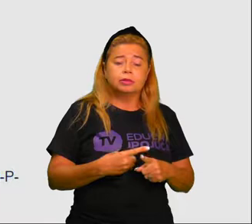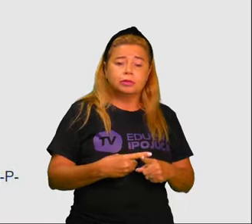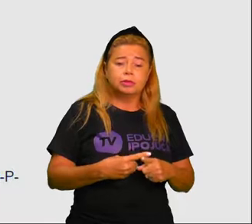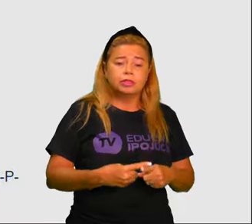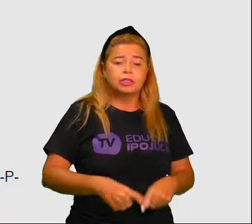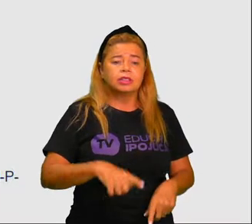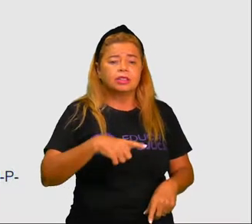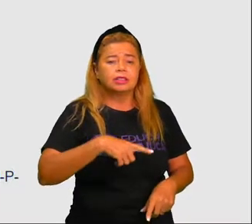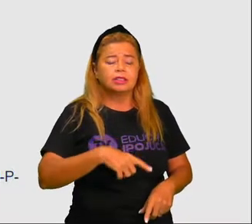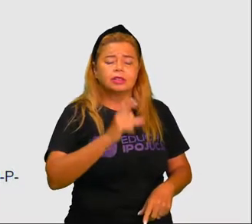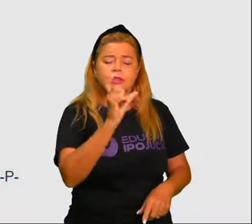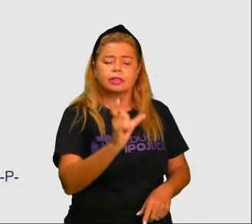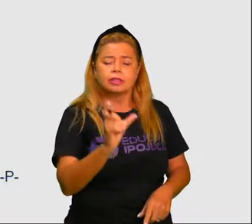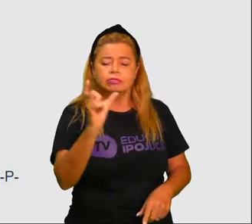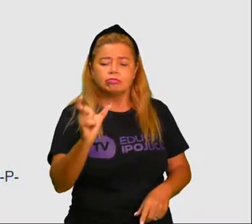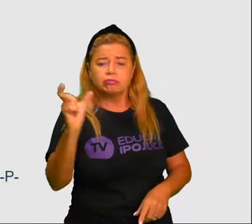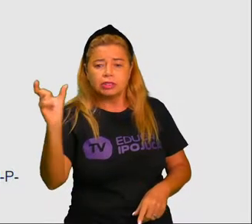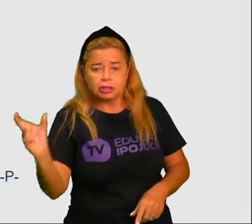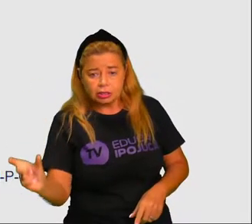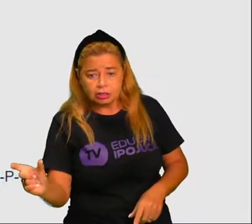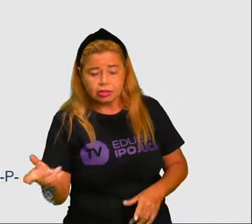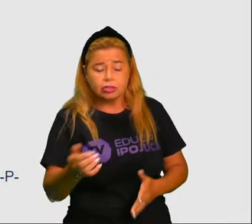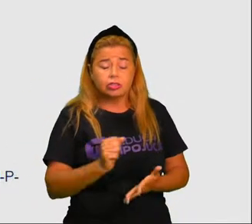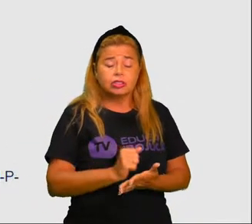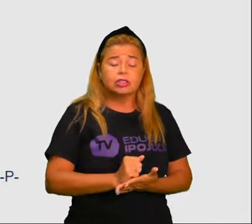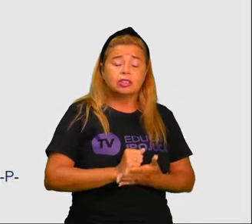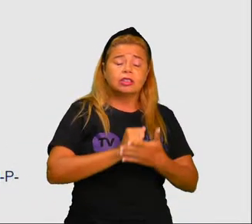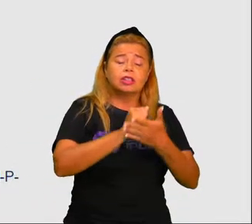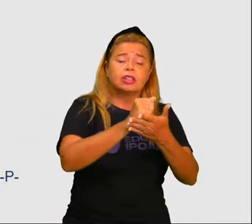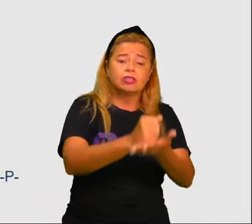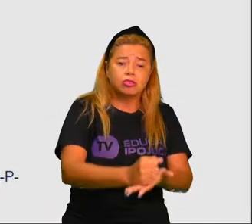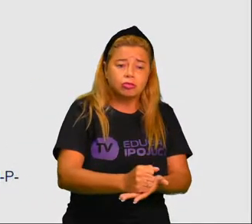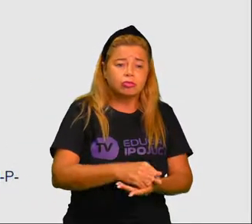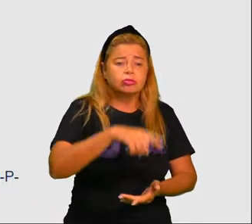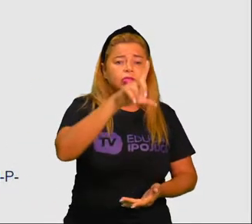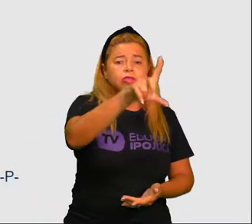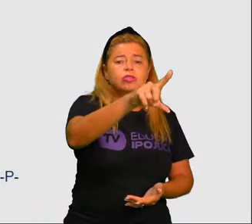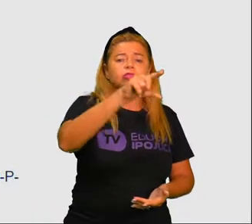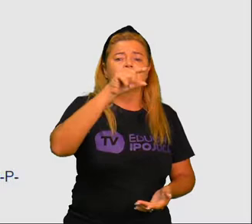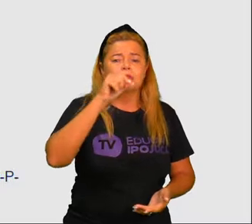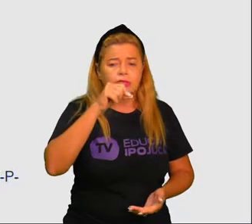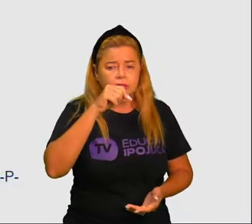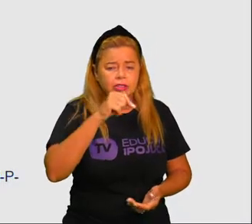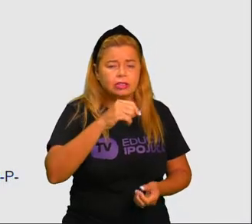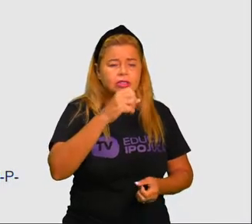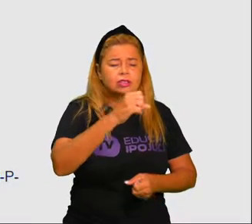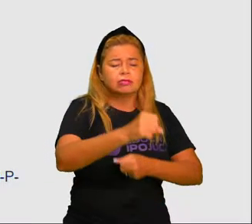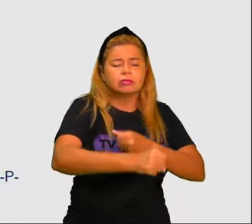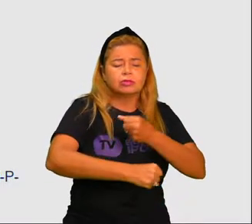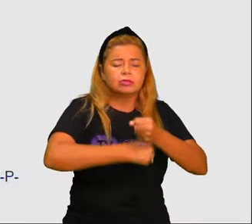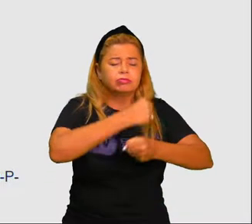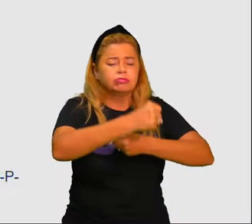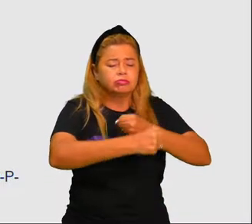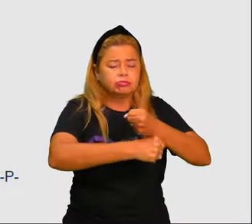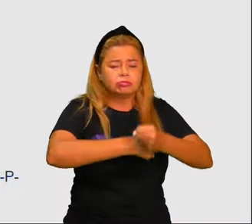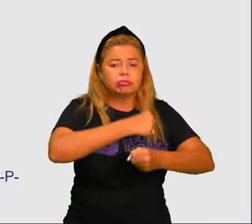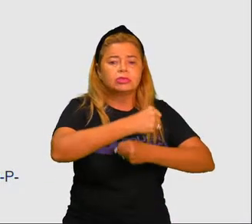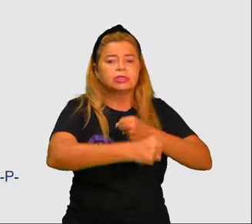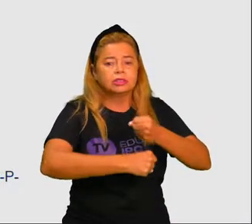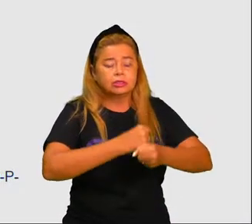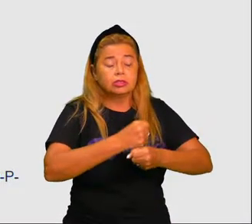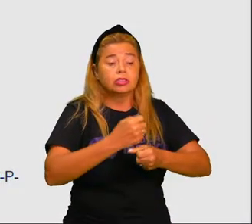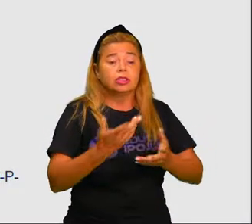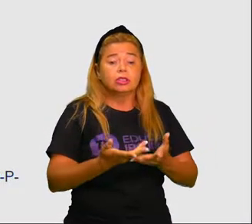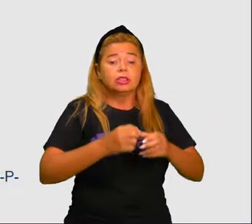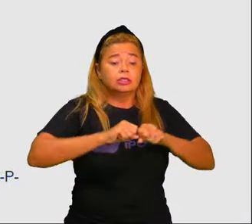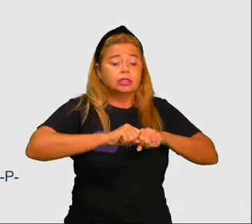favoráveis à sobrevivência desses seres foram selecionadas ao longo do tempo e permitiu a distribuição deles